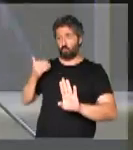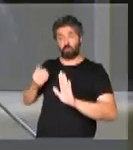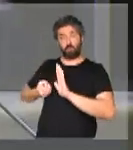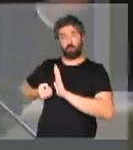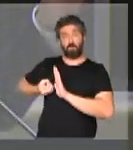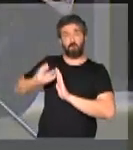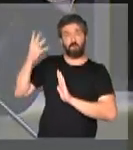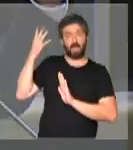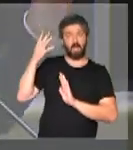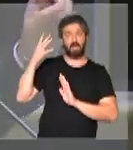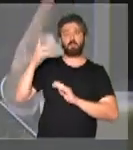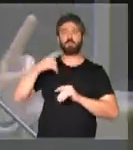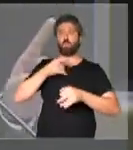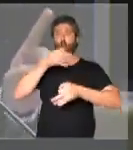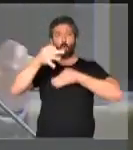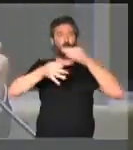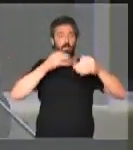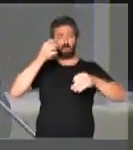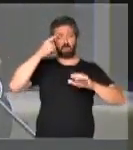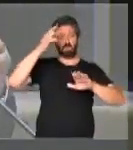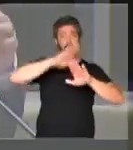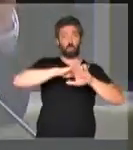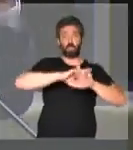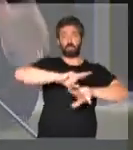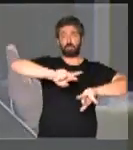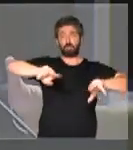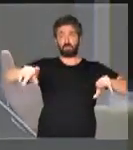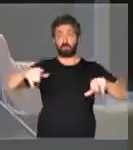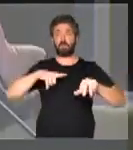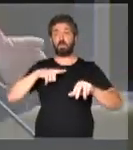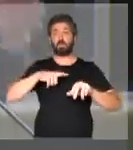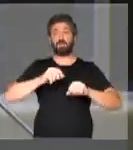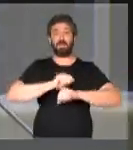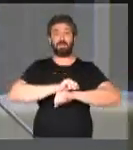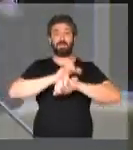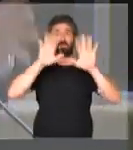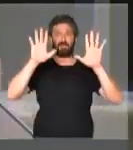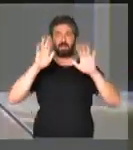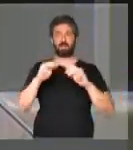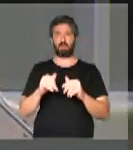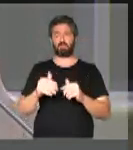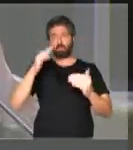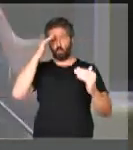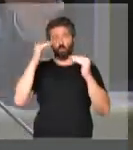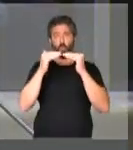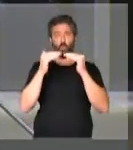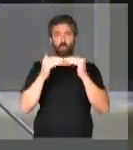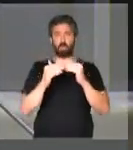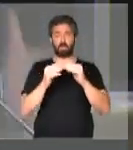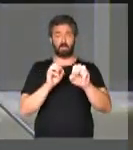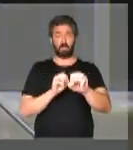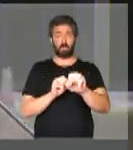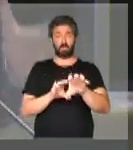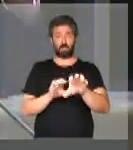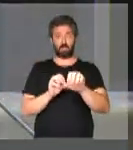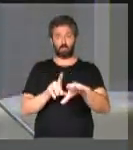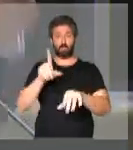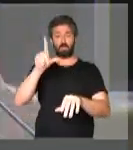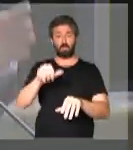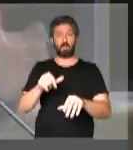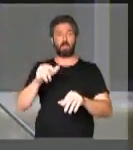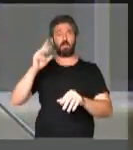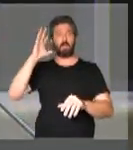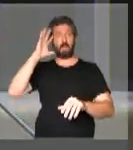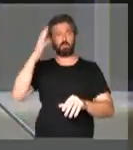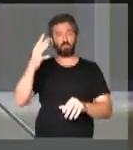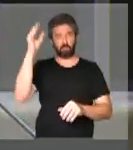vários, de várias posições ideológicas diferentes, tinham, um certo consenso. A educação é